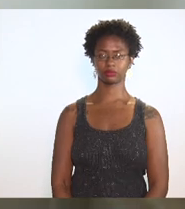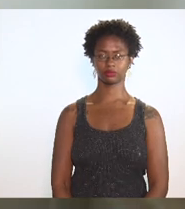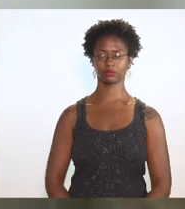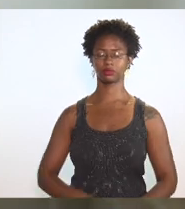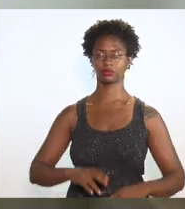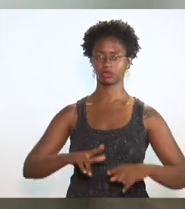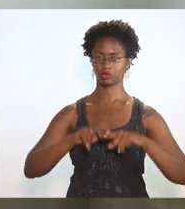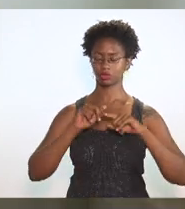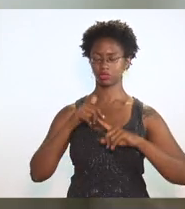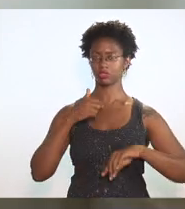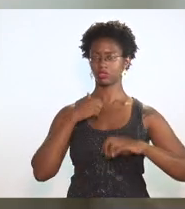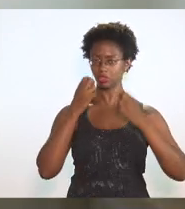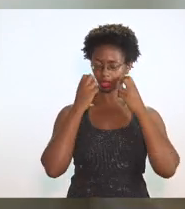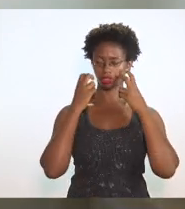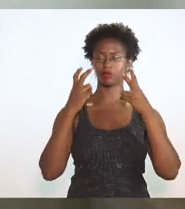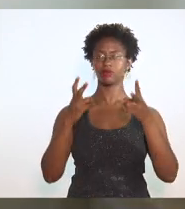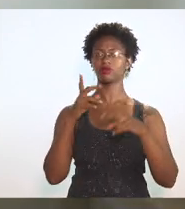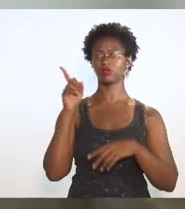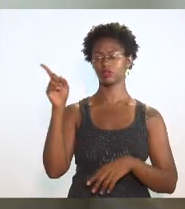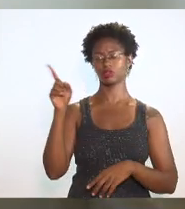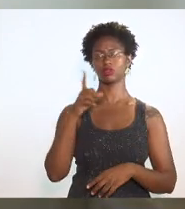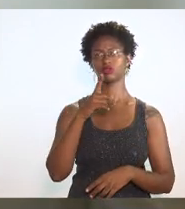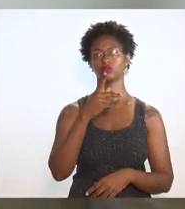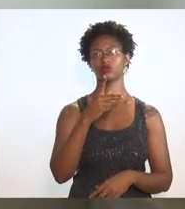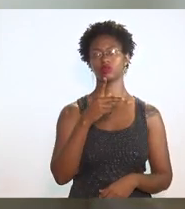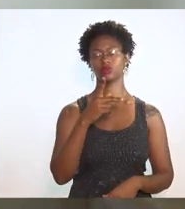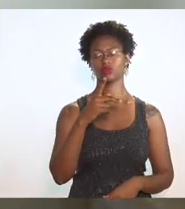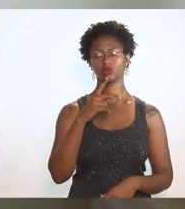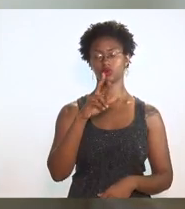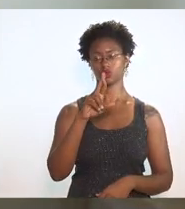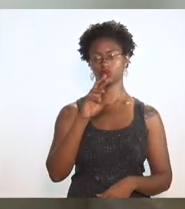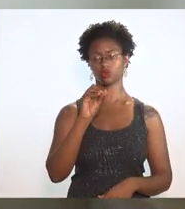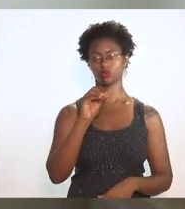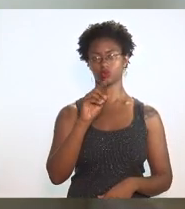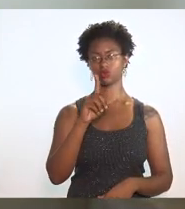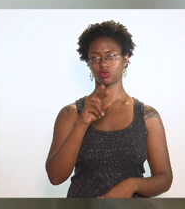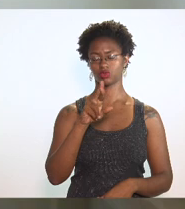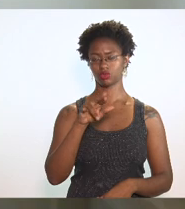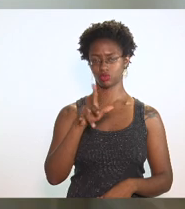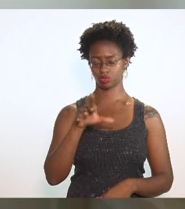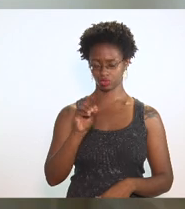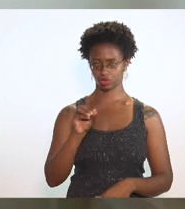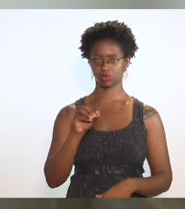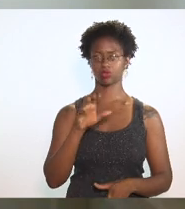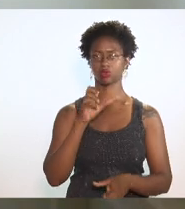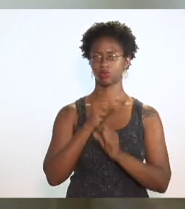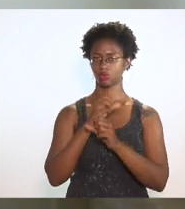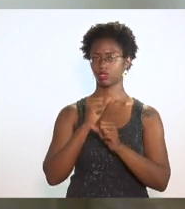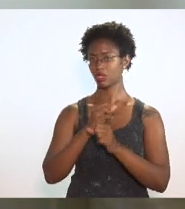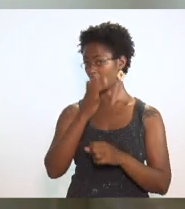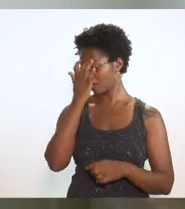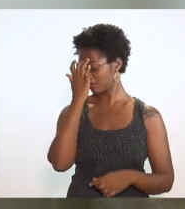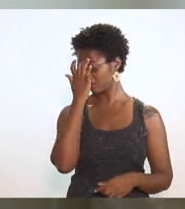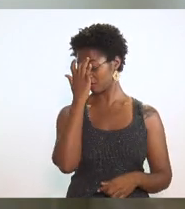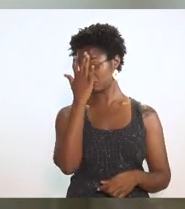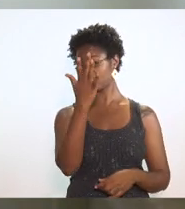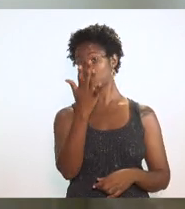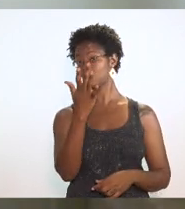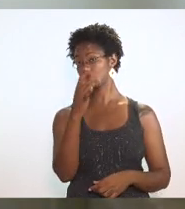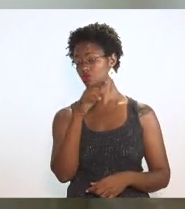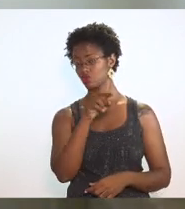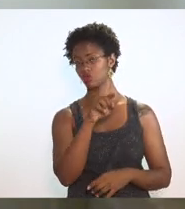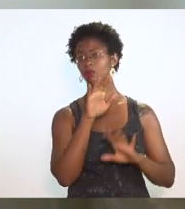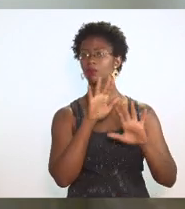na projeção do doutor Rodrigo Barreto que calcular os impactos financeiros é fácil, mas que,